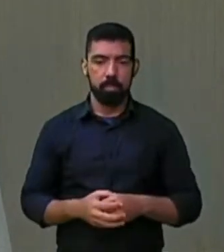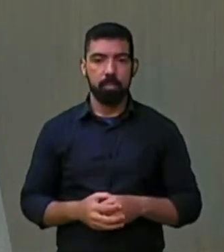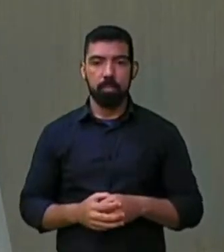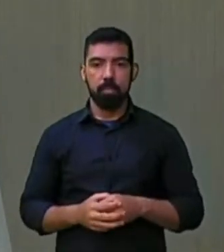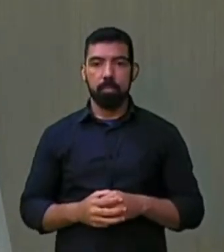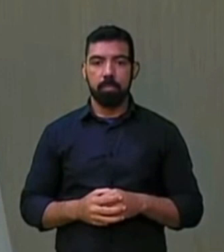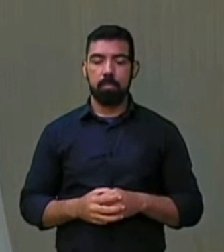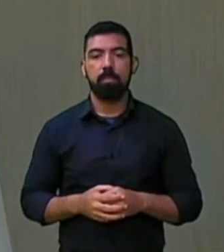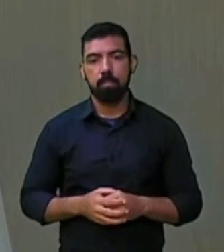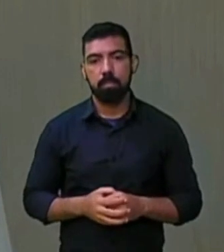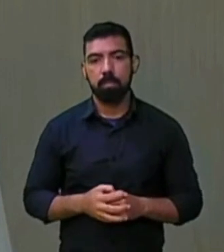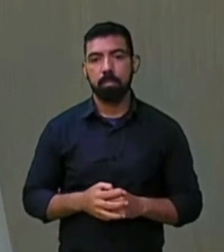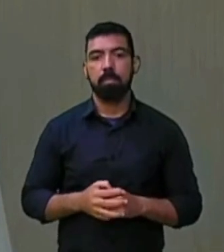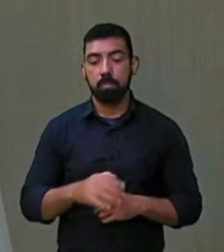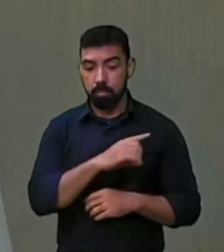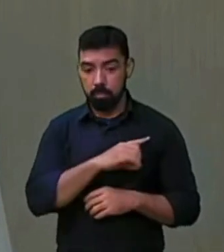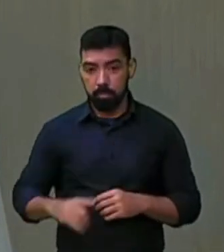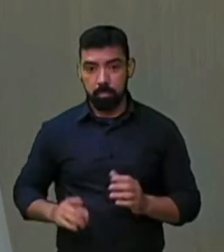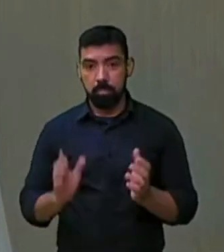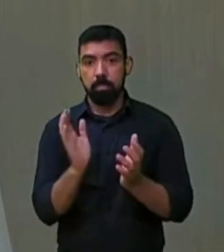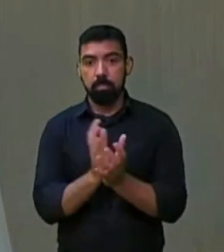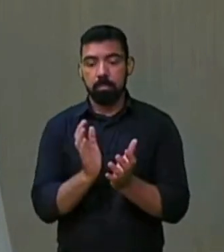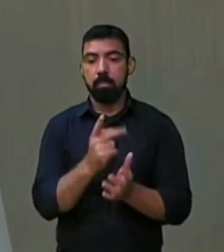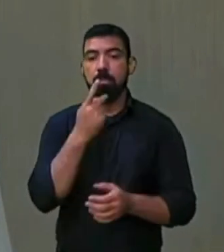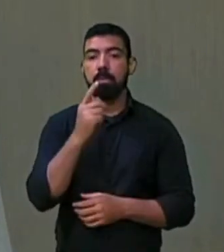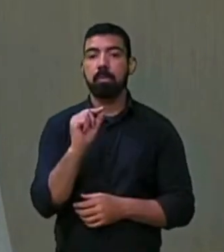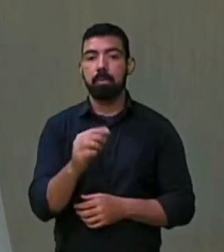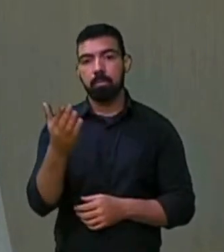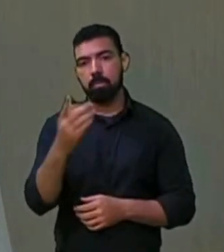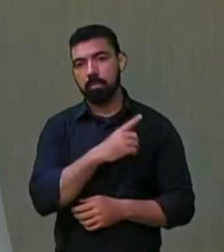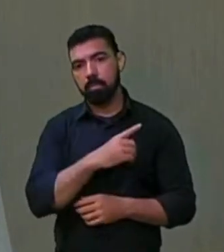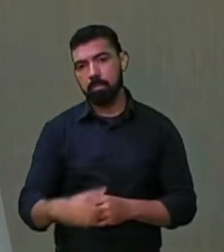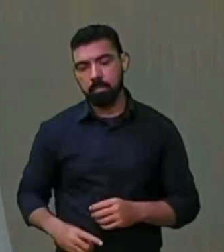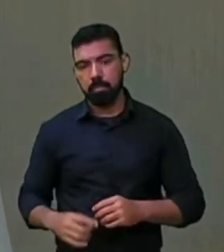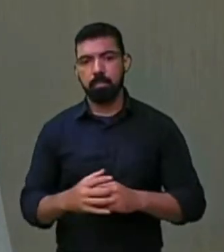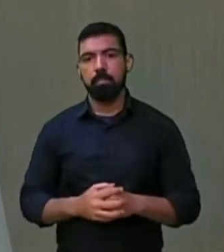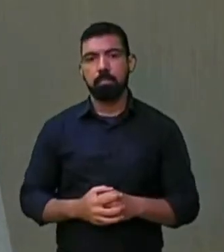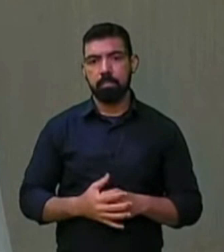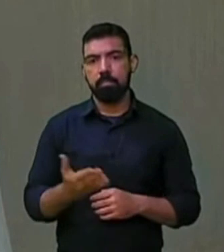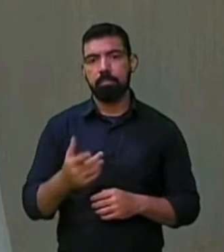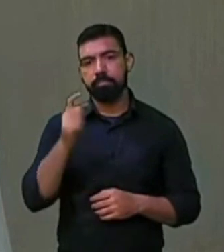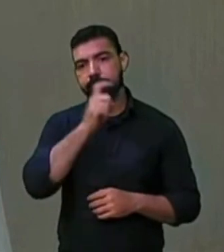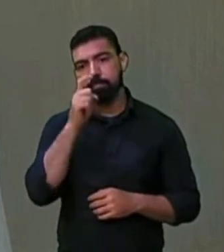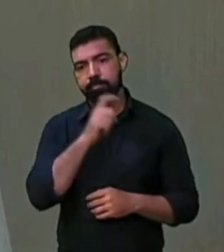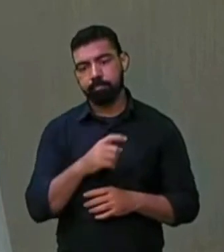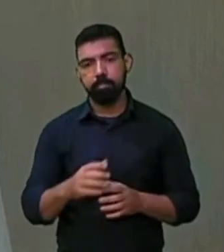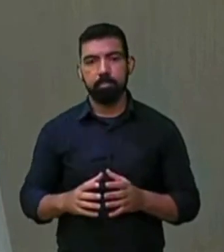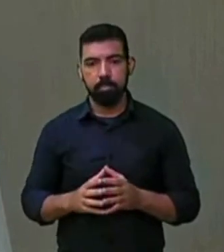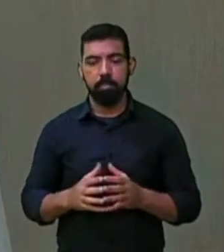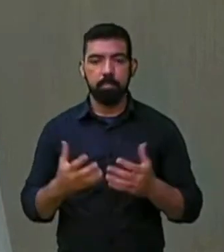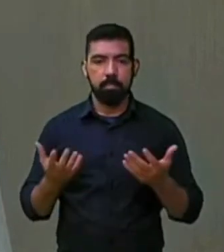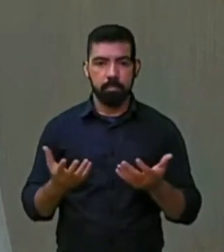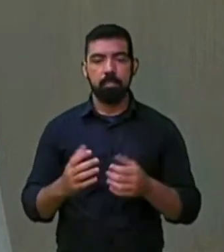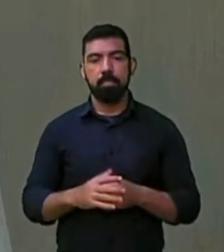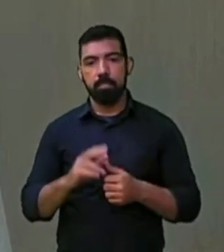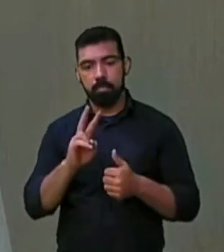deputados da base do governo disseram que é isso, deputado, isso é mentira, e etc. E